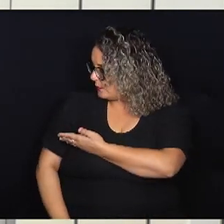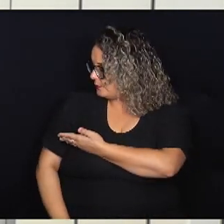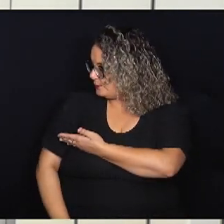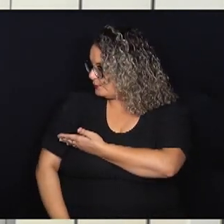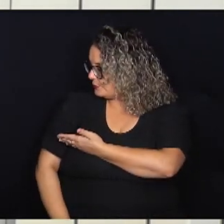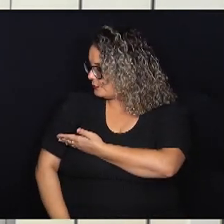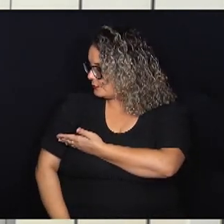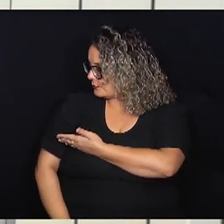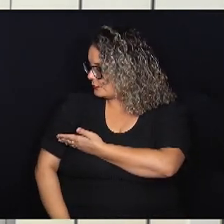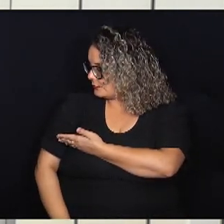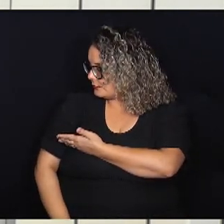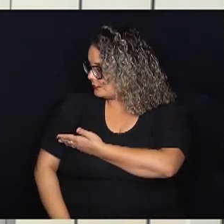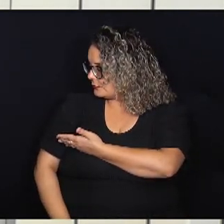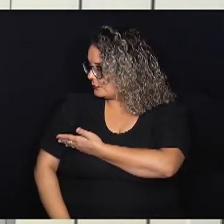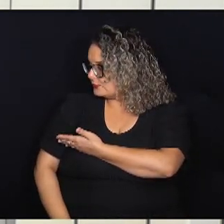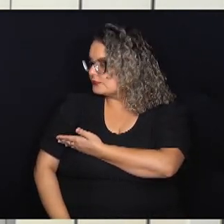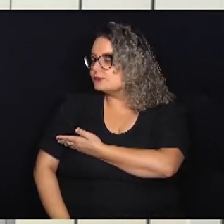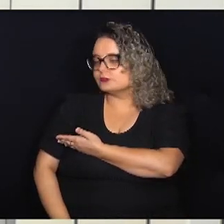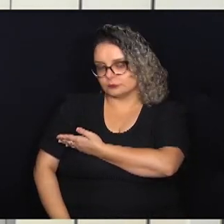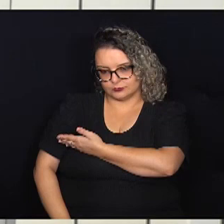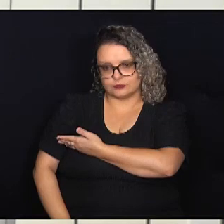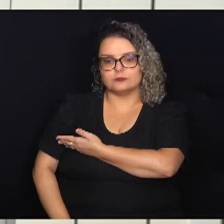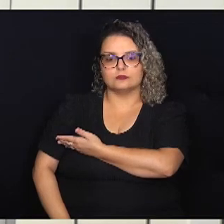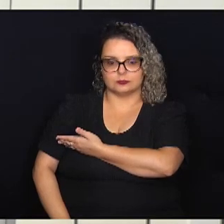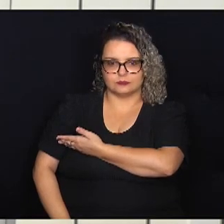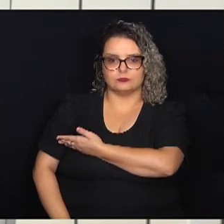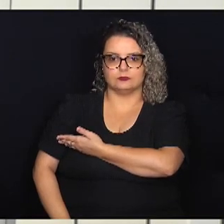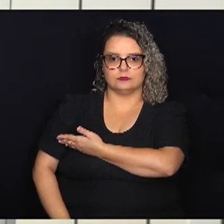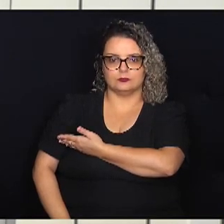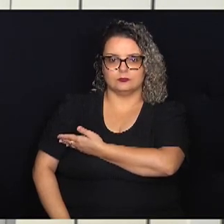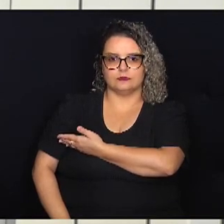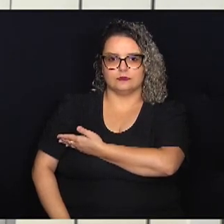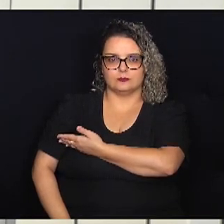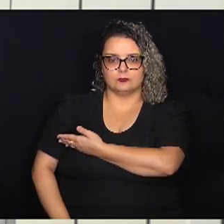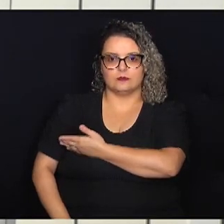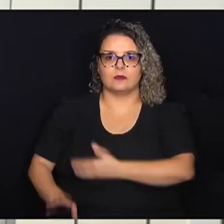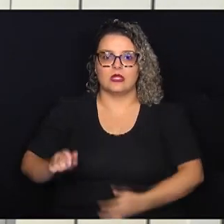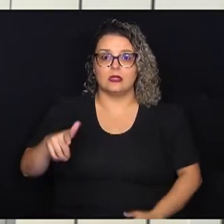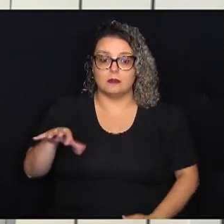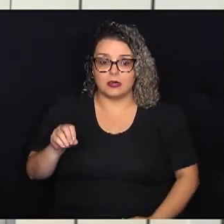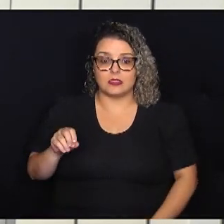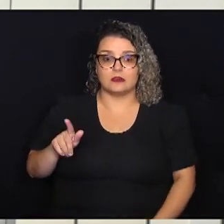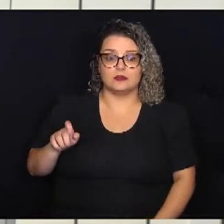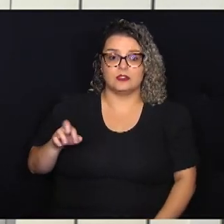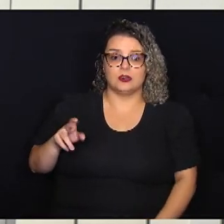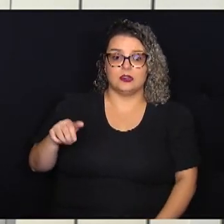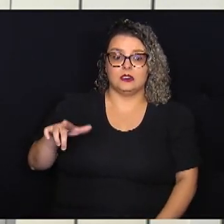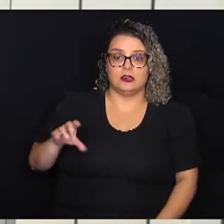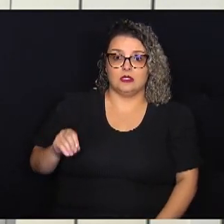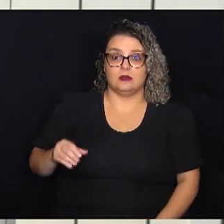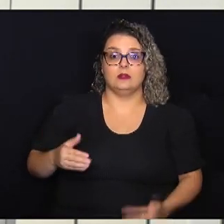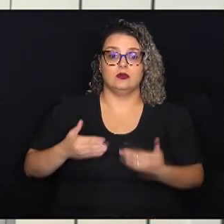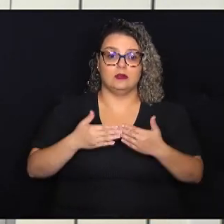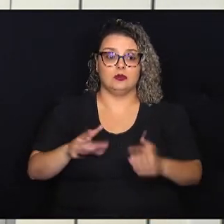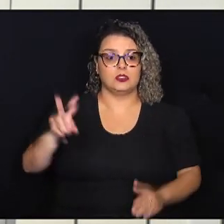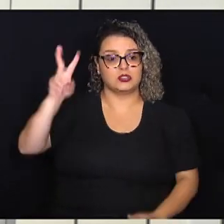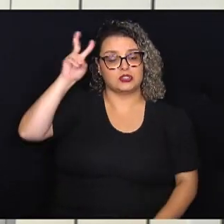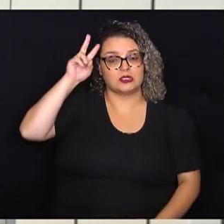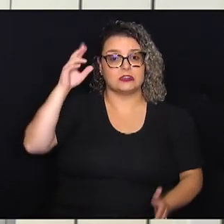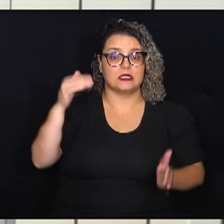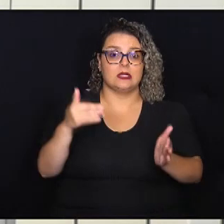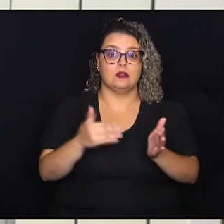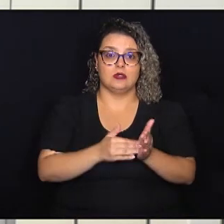480, na cidade universitária, lá em Barão Geraldo, que fica aberto de segunda